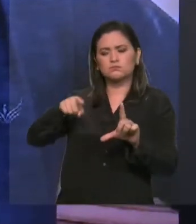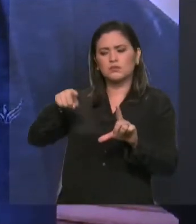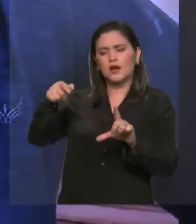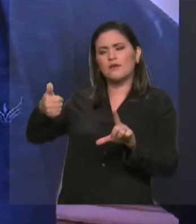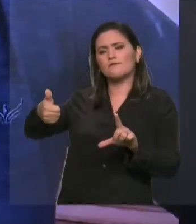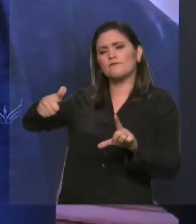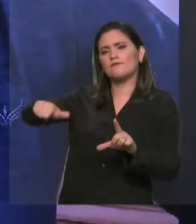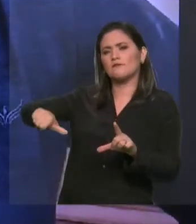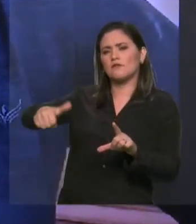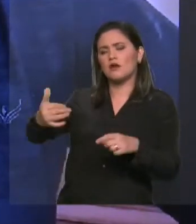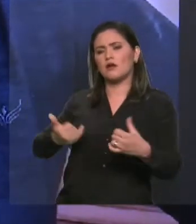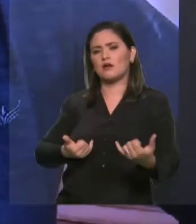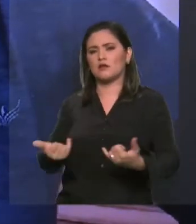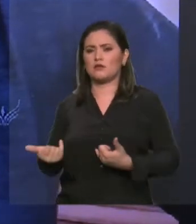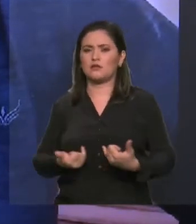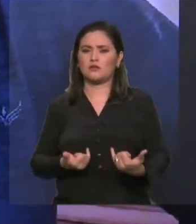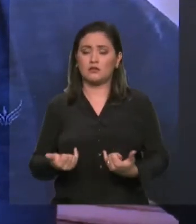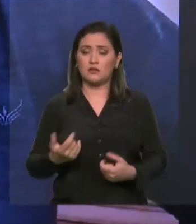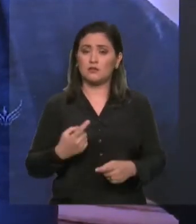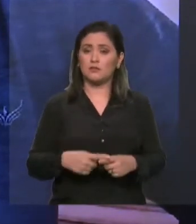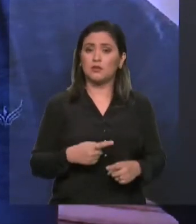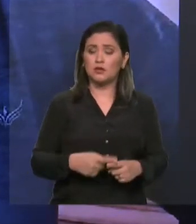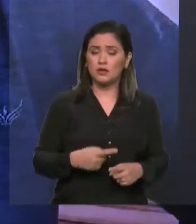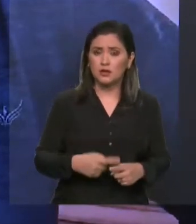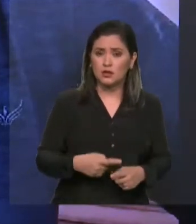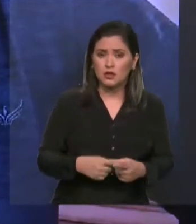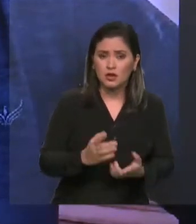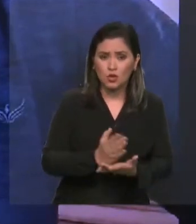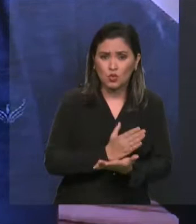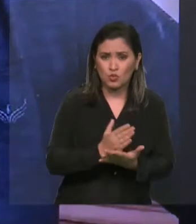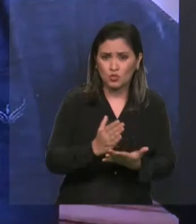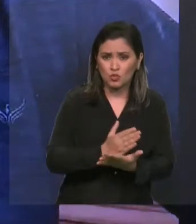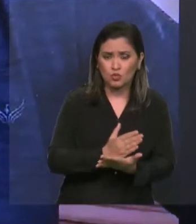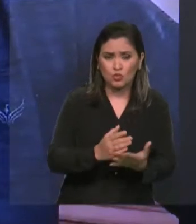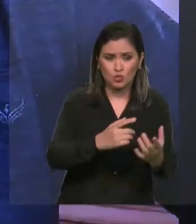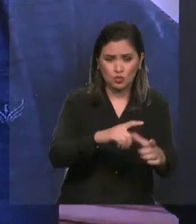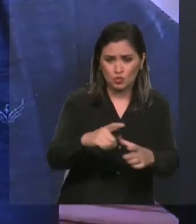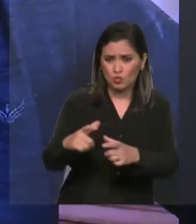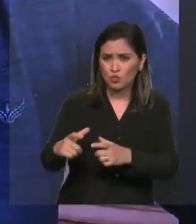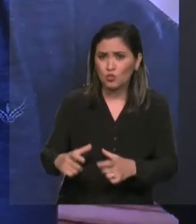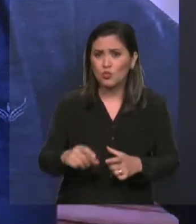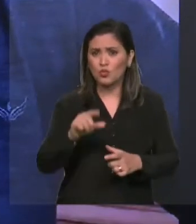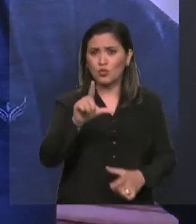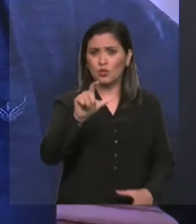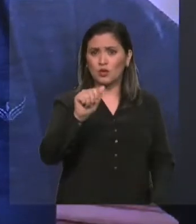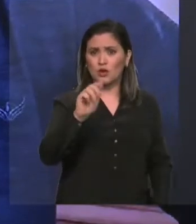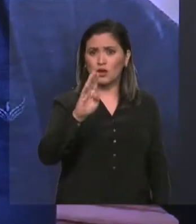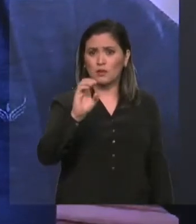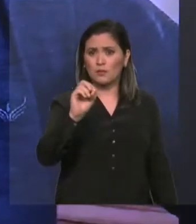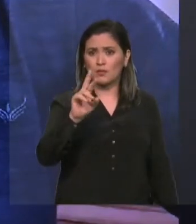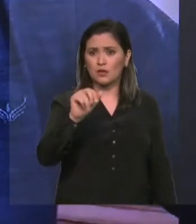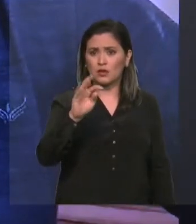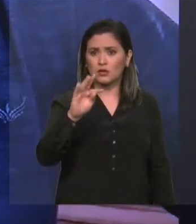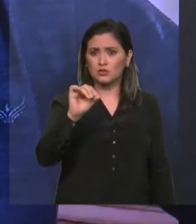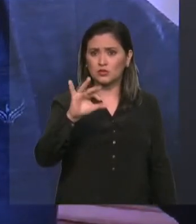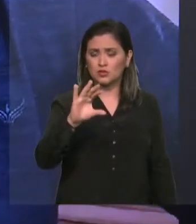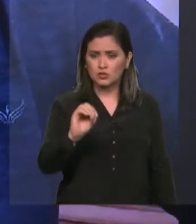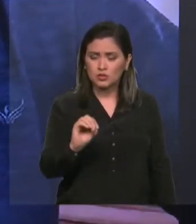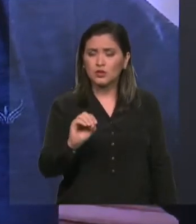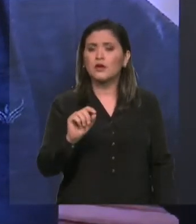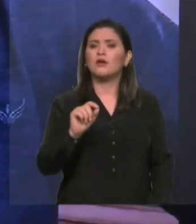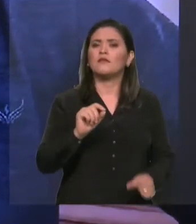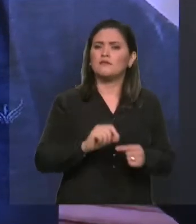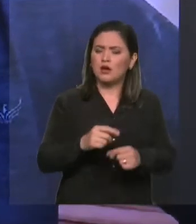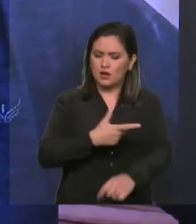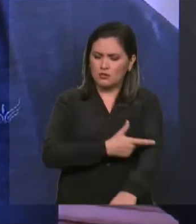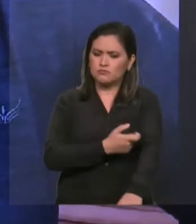Estado. que nós sabemos que muitos laboratórios de análises clínicas fazem os testes,